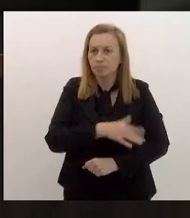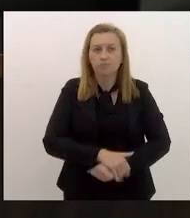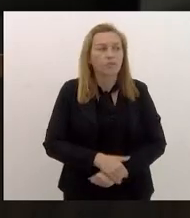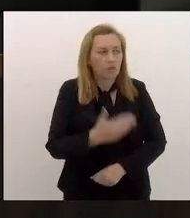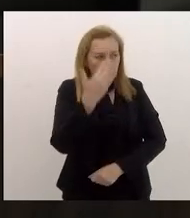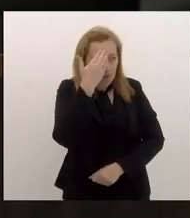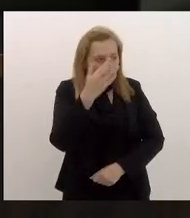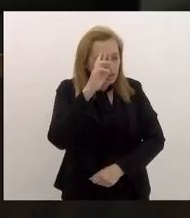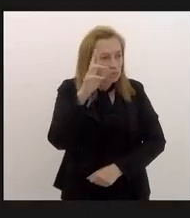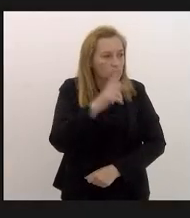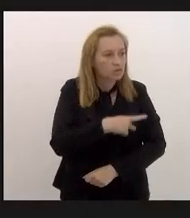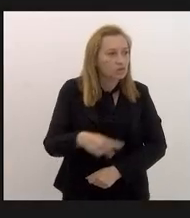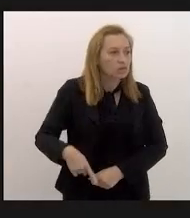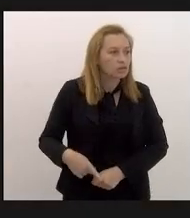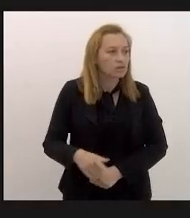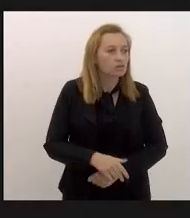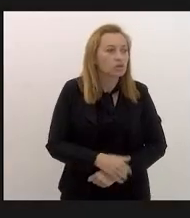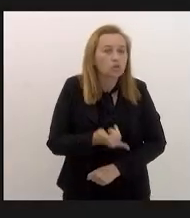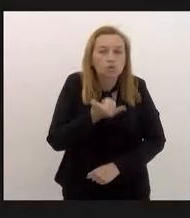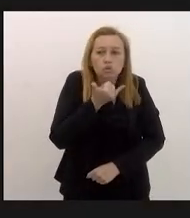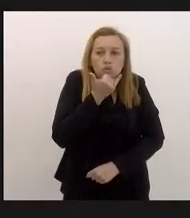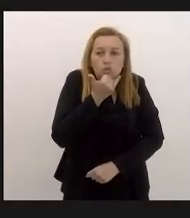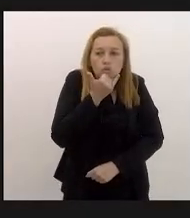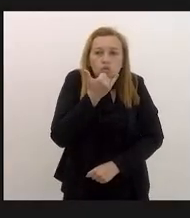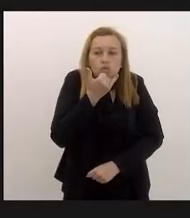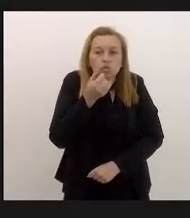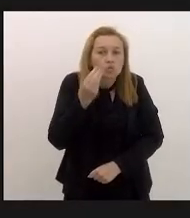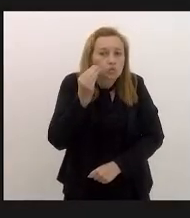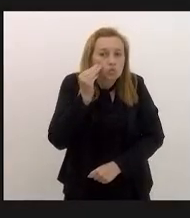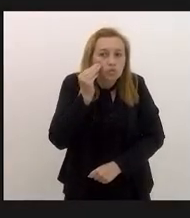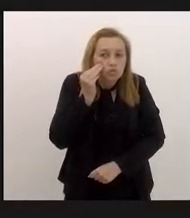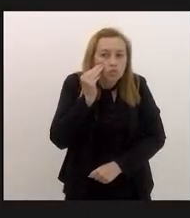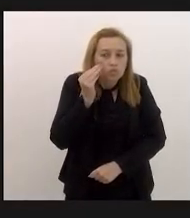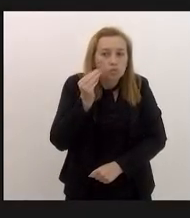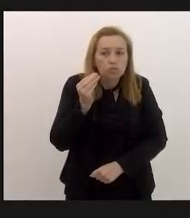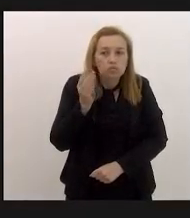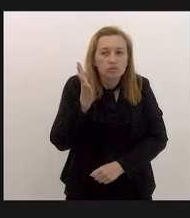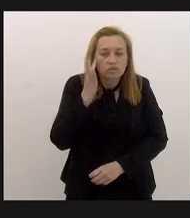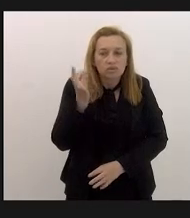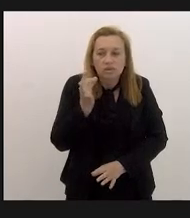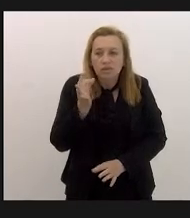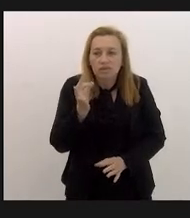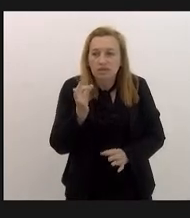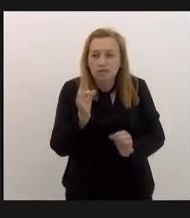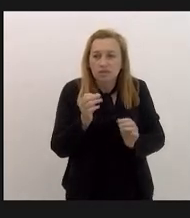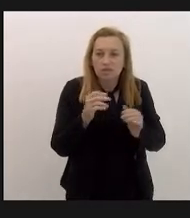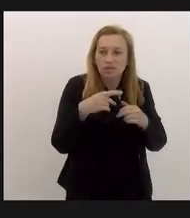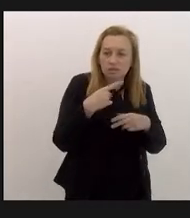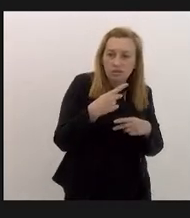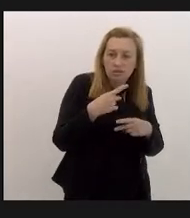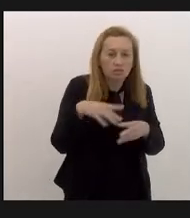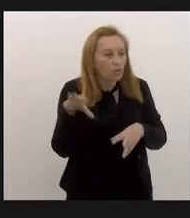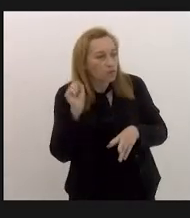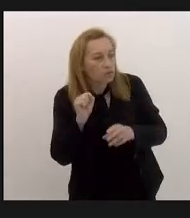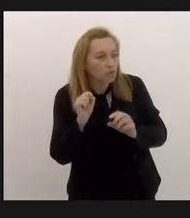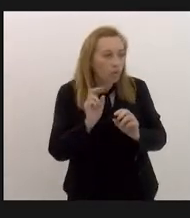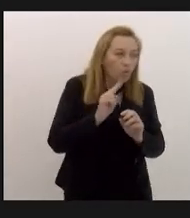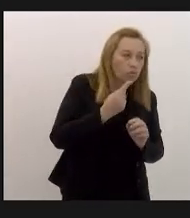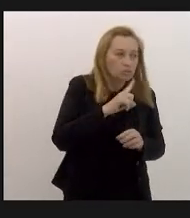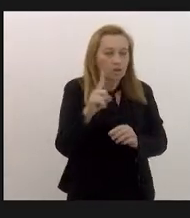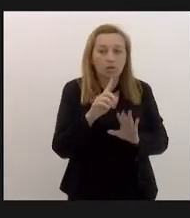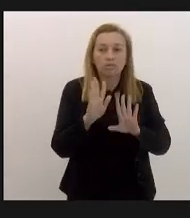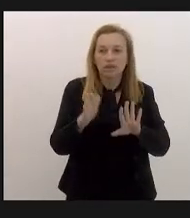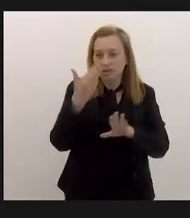Obrigada, presidente. Desculpe, Mônica, a gente fica aqui, não sabe se foi escutado ou não, mas